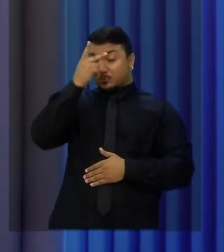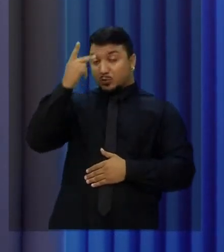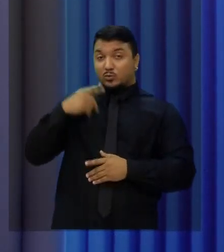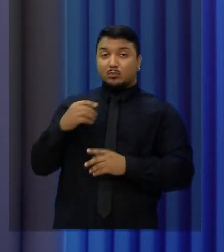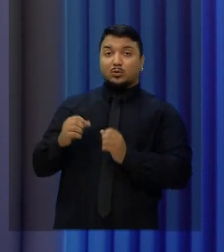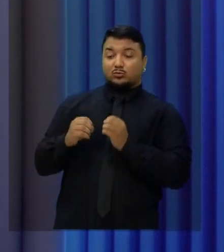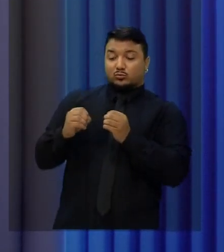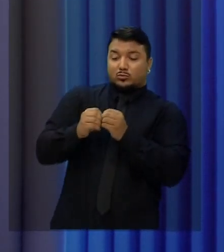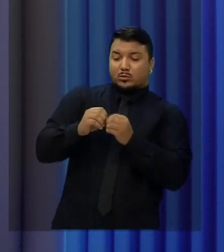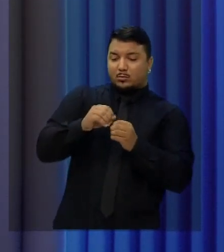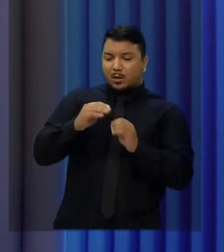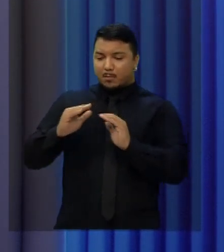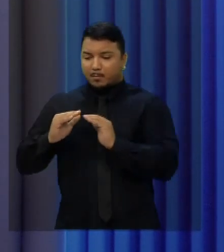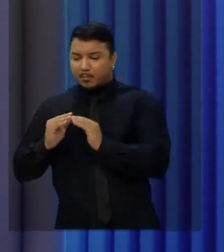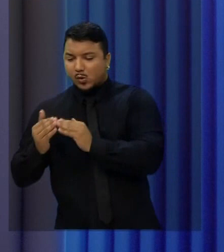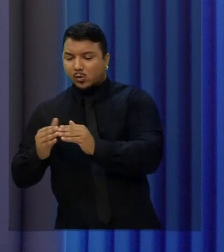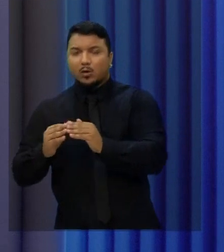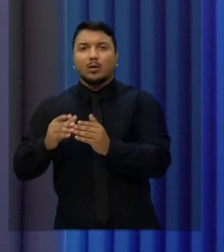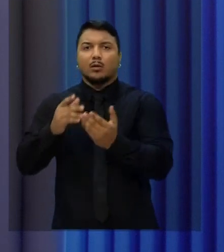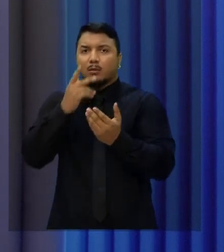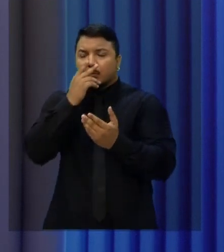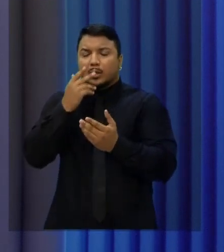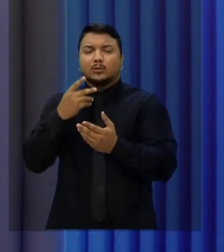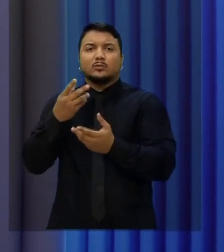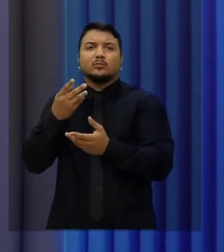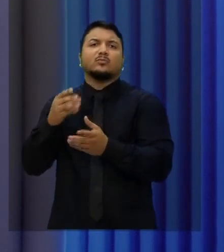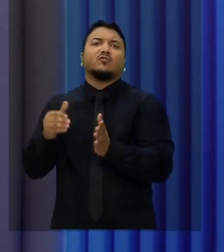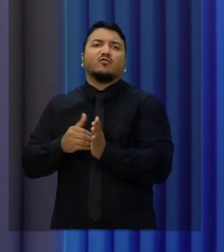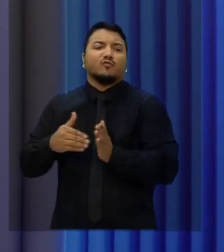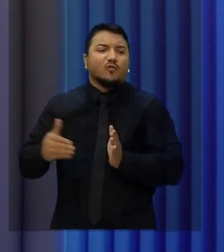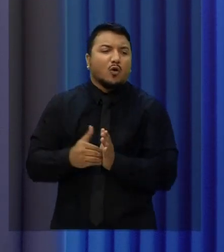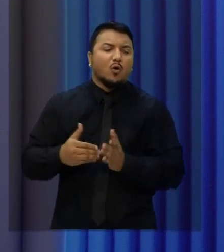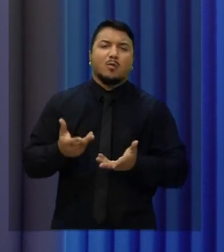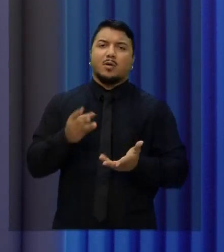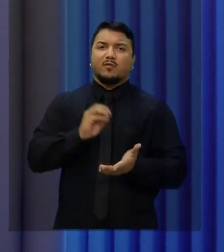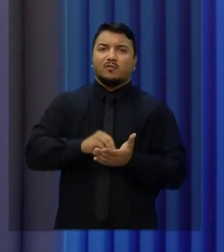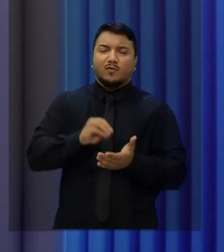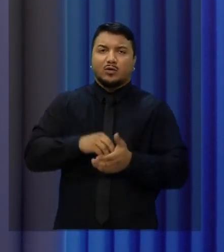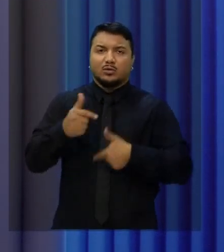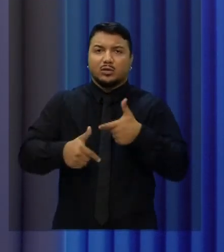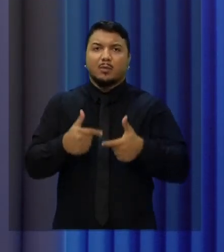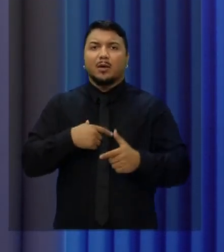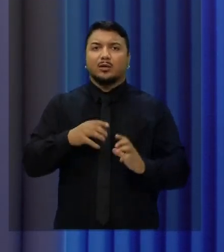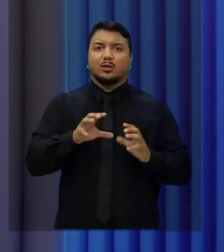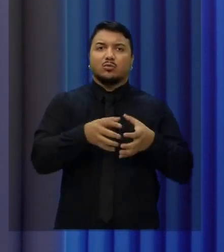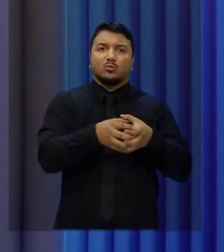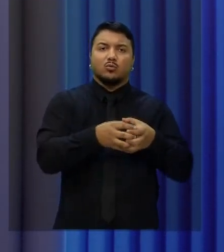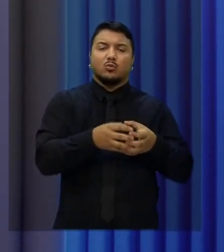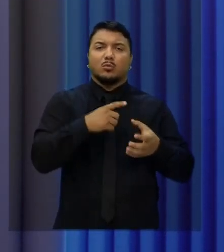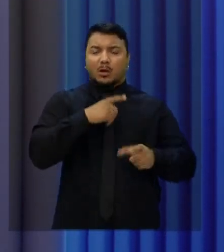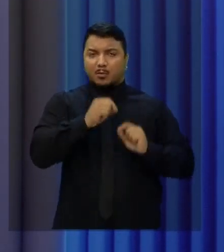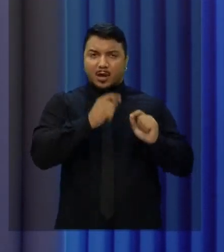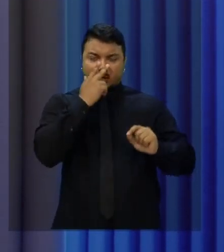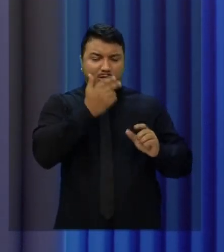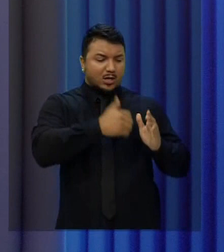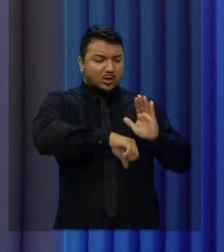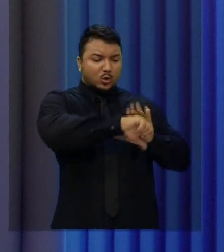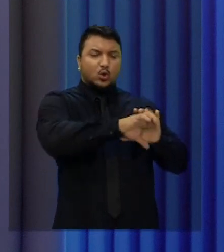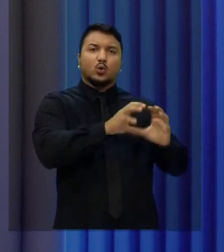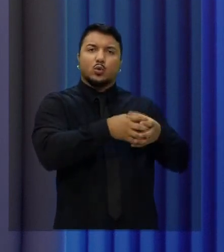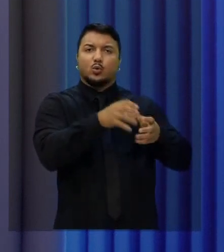Palácio, a comunidade do Campo da América passa fome, passa desemprego, é dominada pelo crime organizado. Está na hora da gente debater